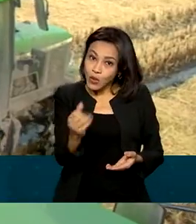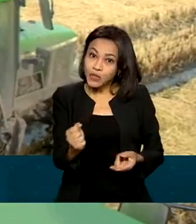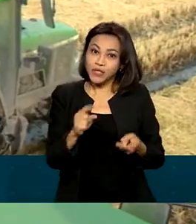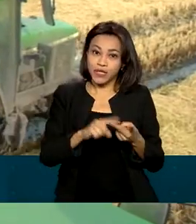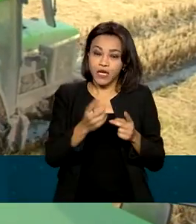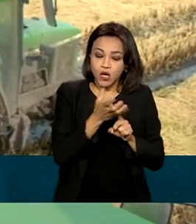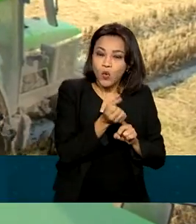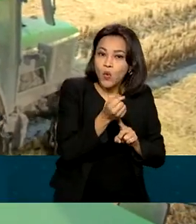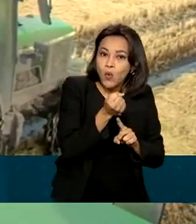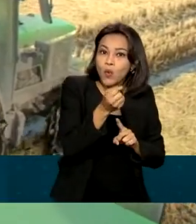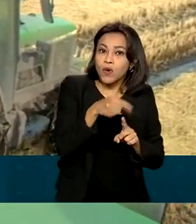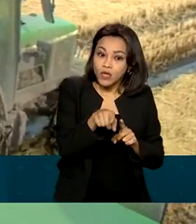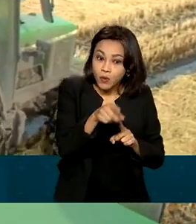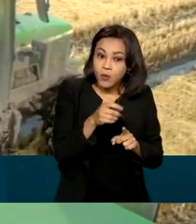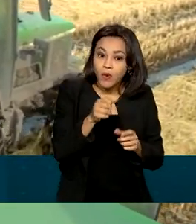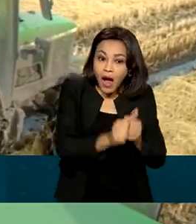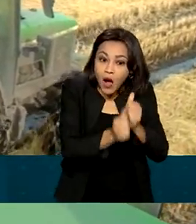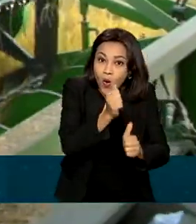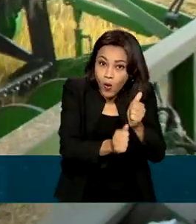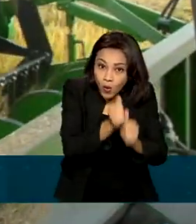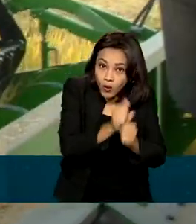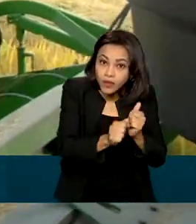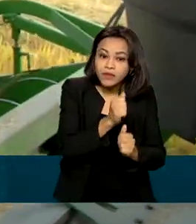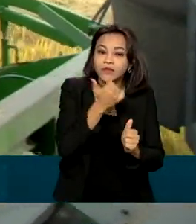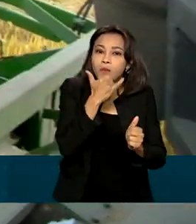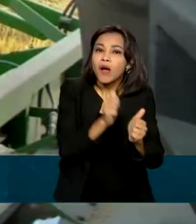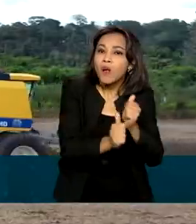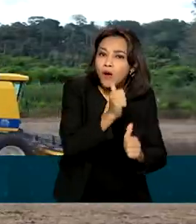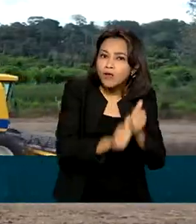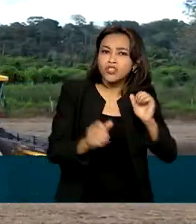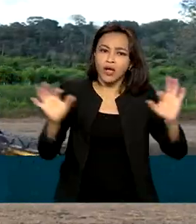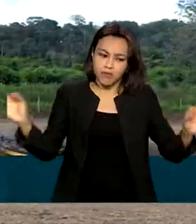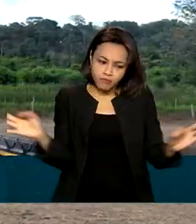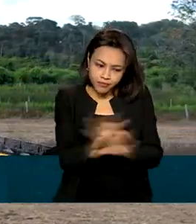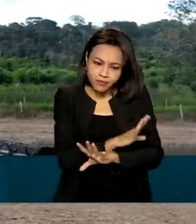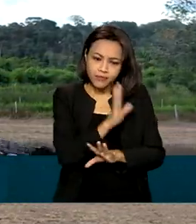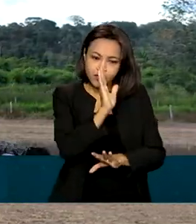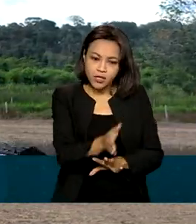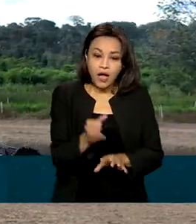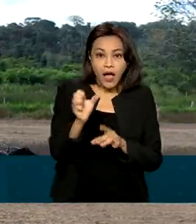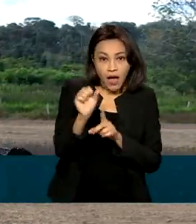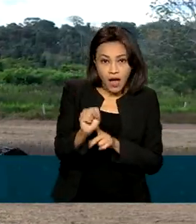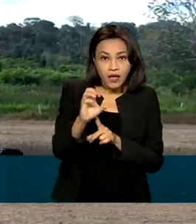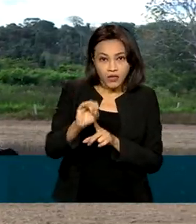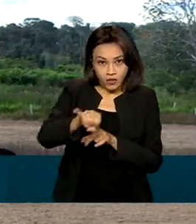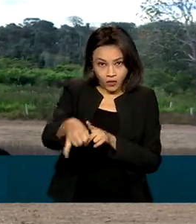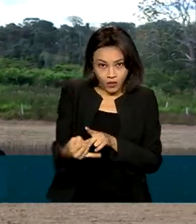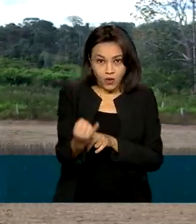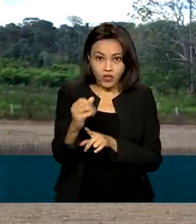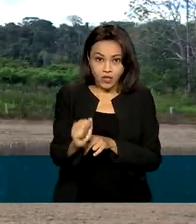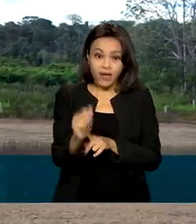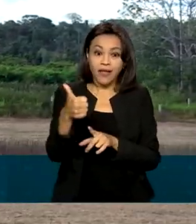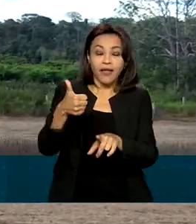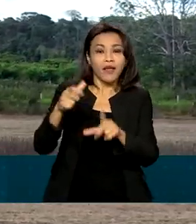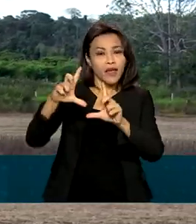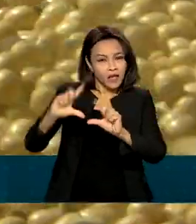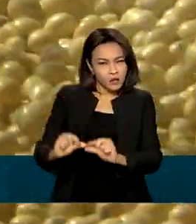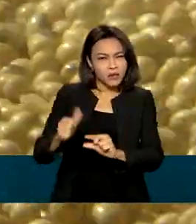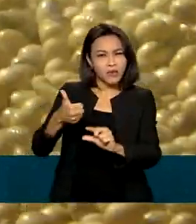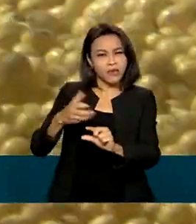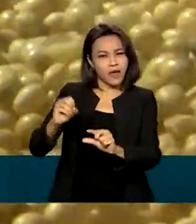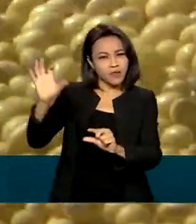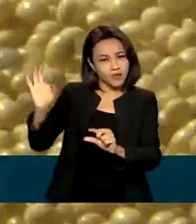com as colheitas praticamente finalizadas. A soja, com uma redução de cerca de 10%